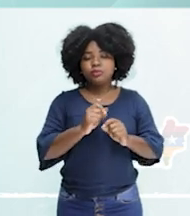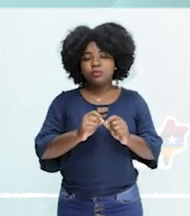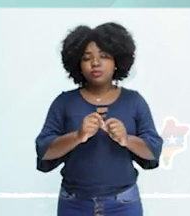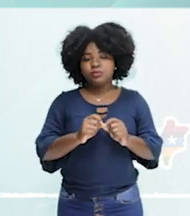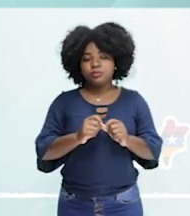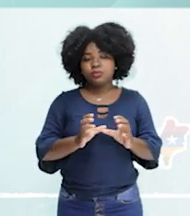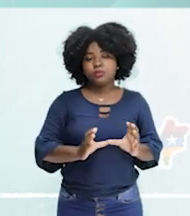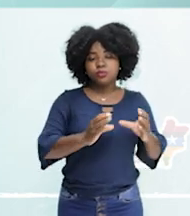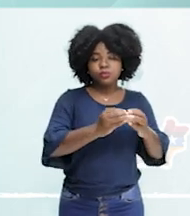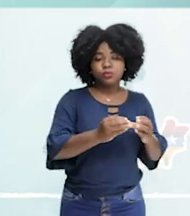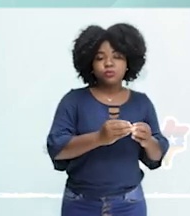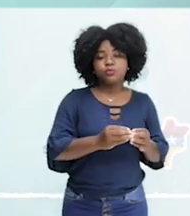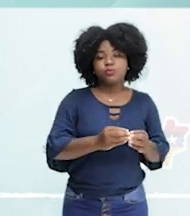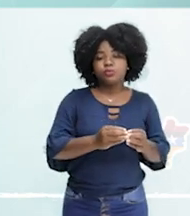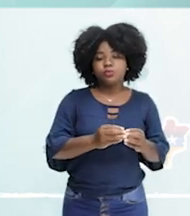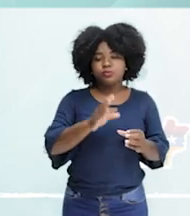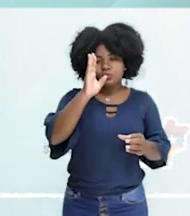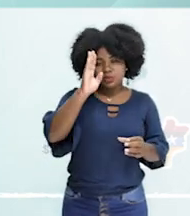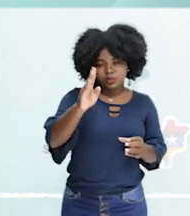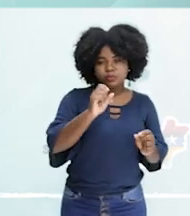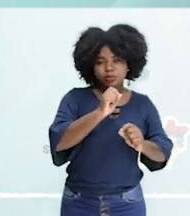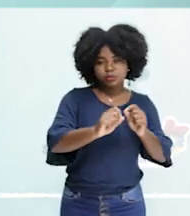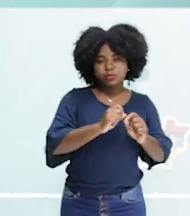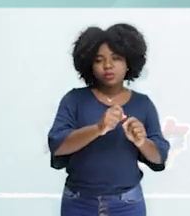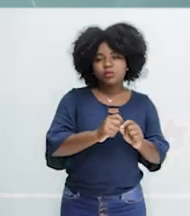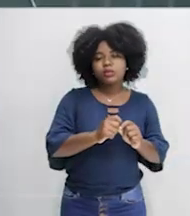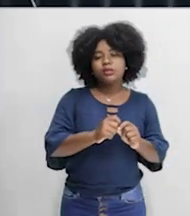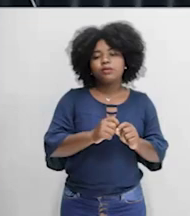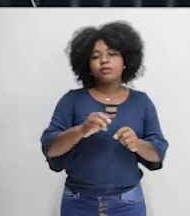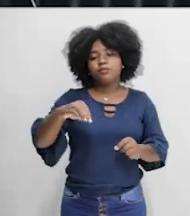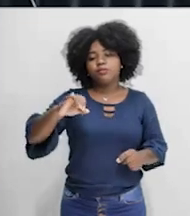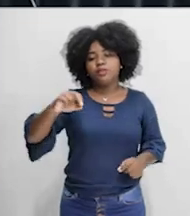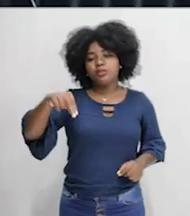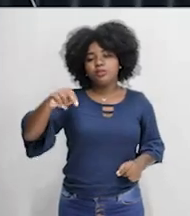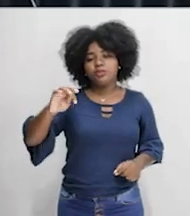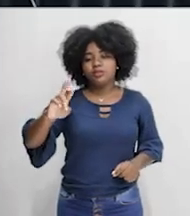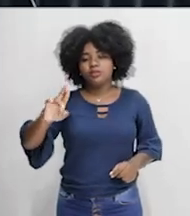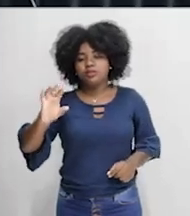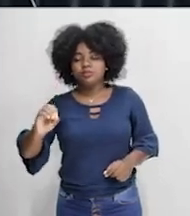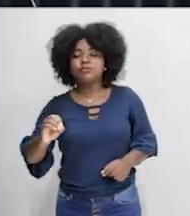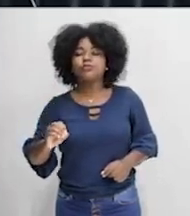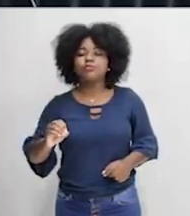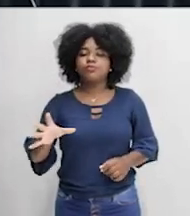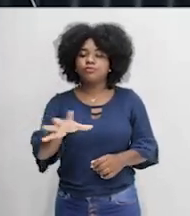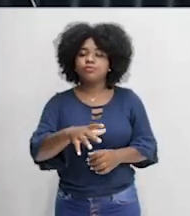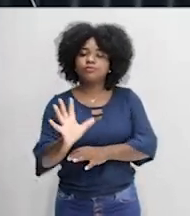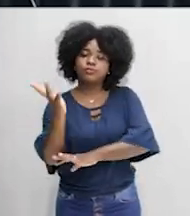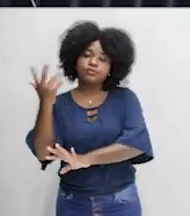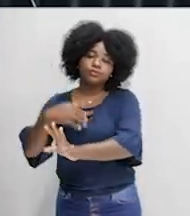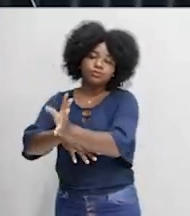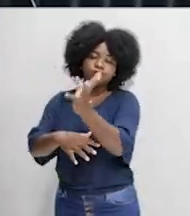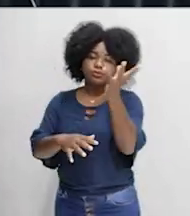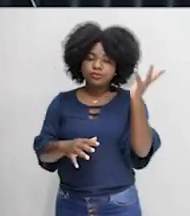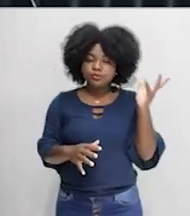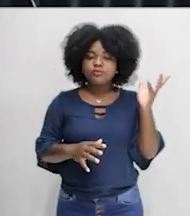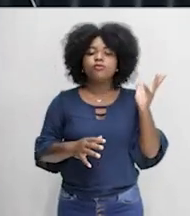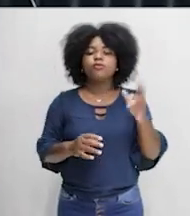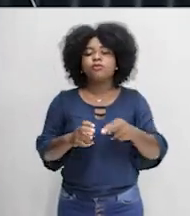para o órgão central, que é o Ministério do Meio Ambiente. Qual é a função do Ministério do Meio Ambiente, Marcos? É ele que vai, partir dessas informações,